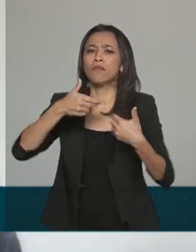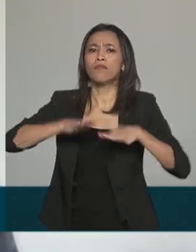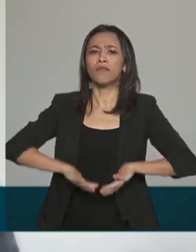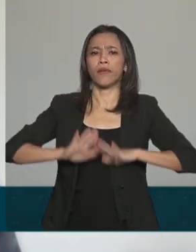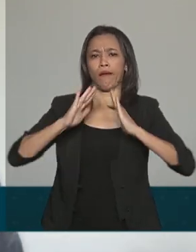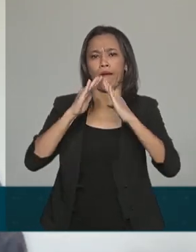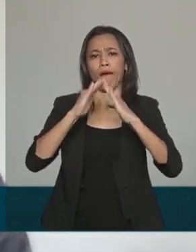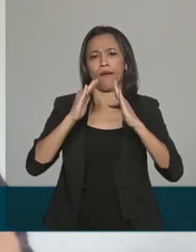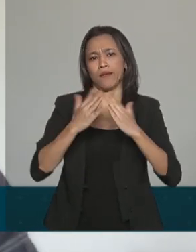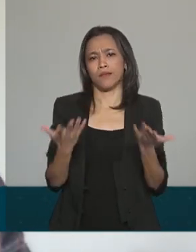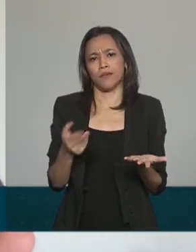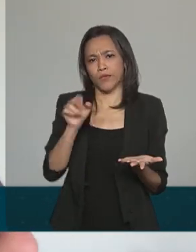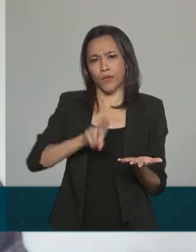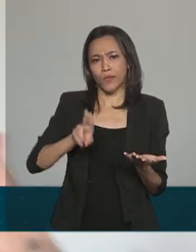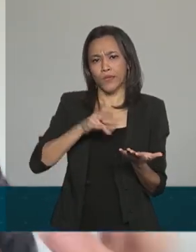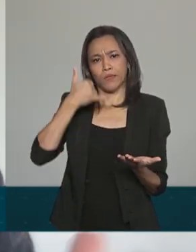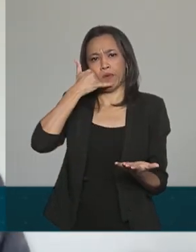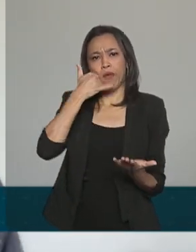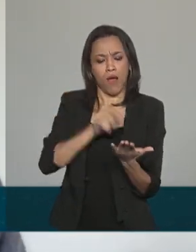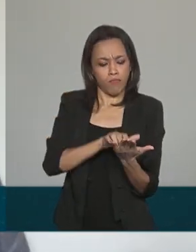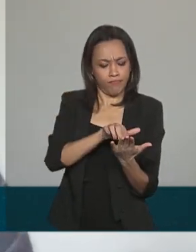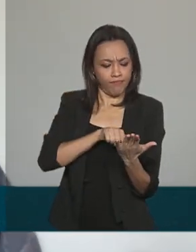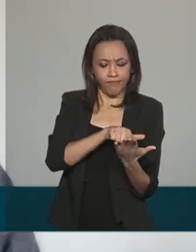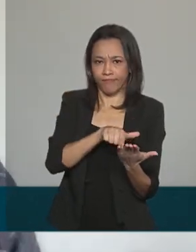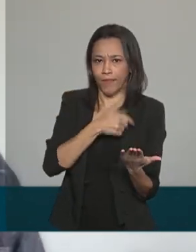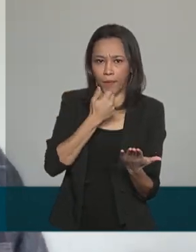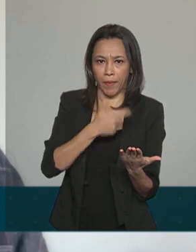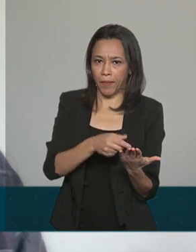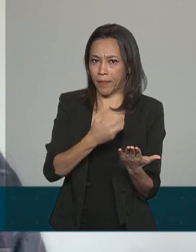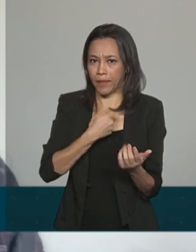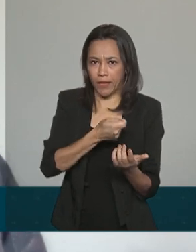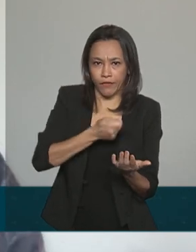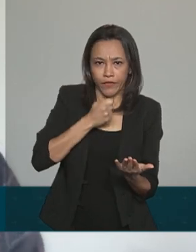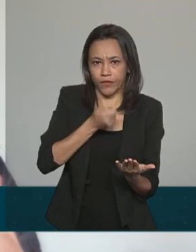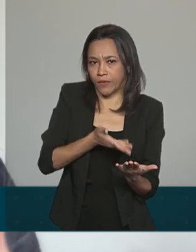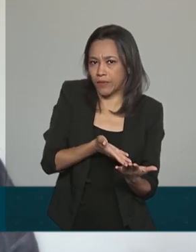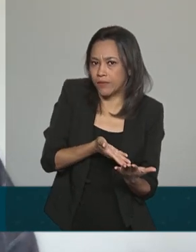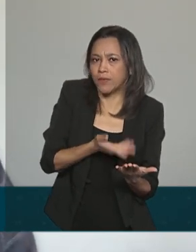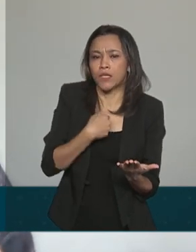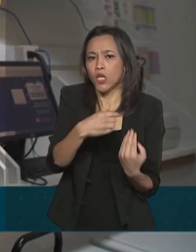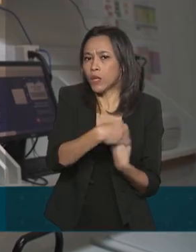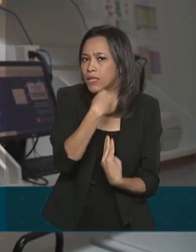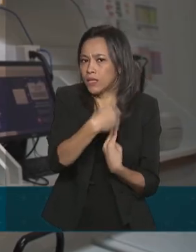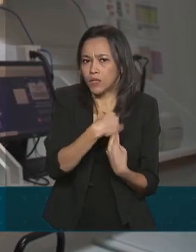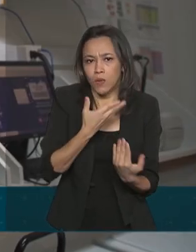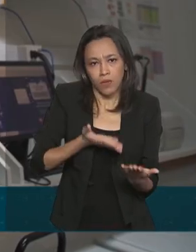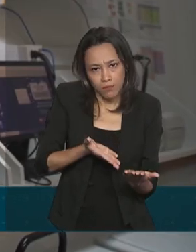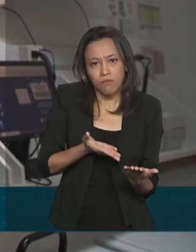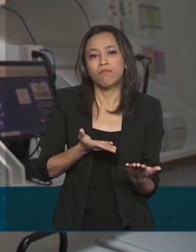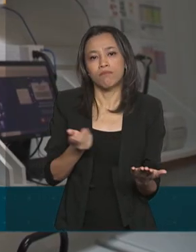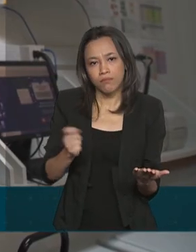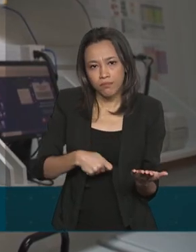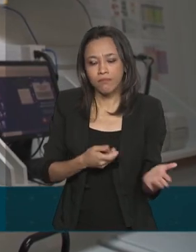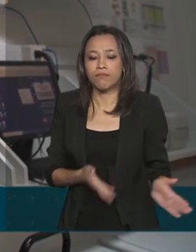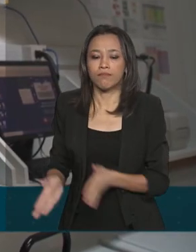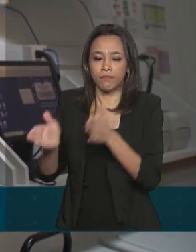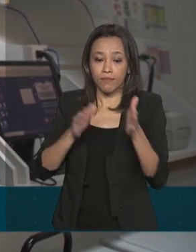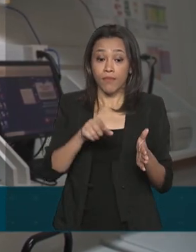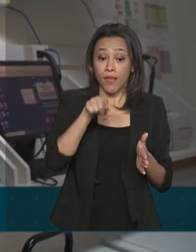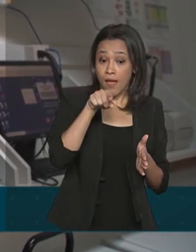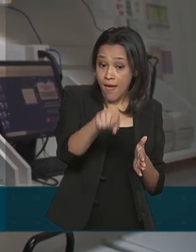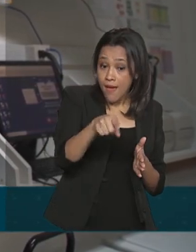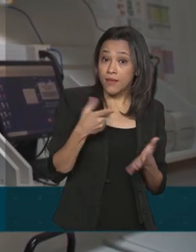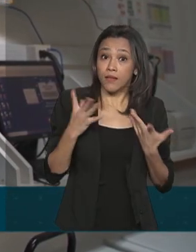lar, na segurança do seu lar, usando o seu próprio celular e a partir disso recebendo as devidas orientações. Em uma década, essa